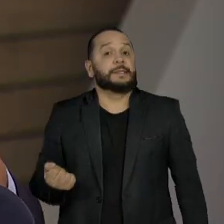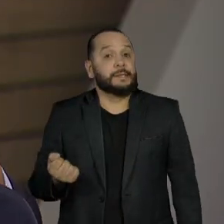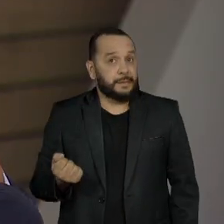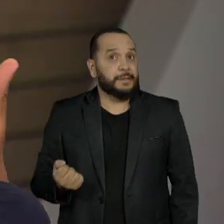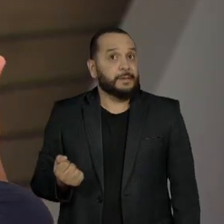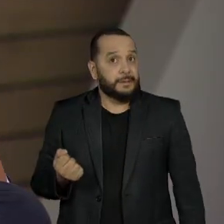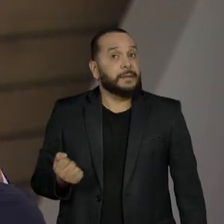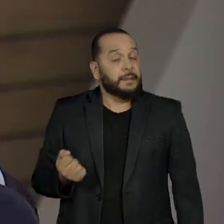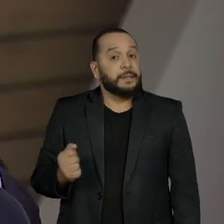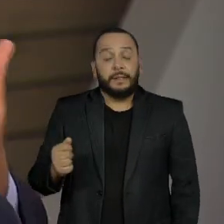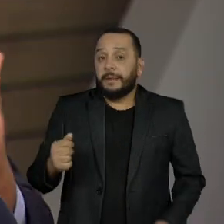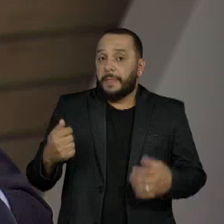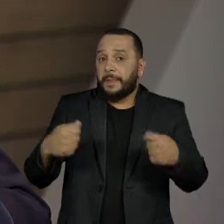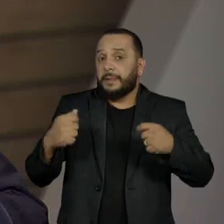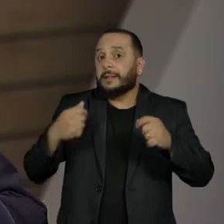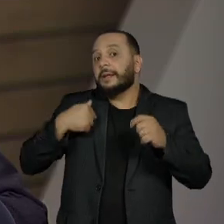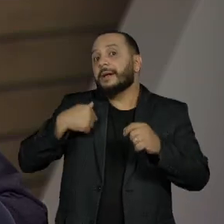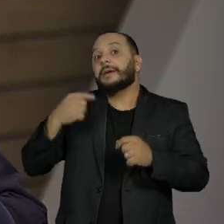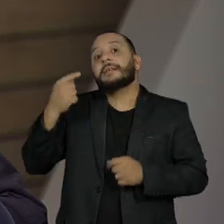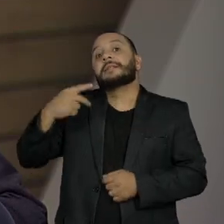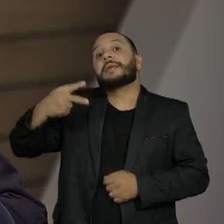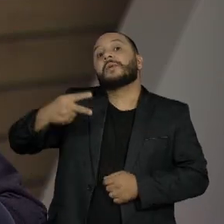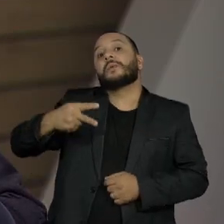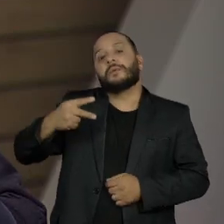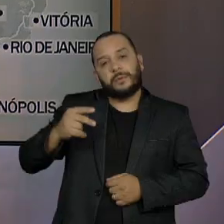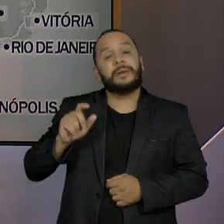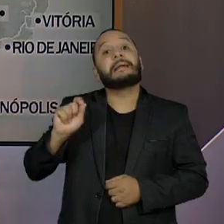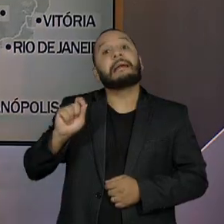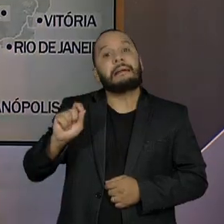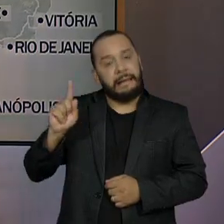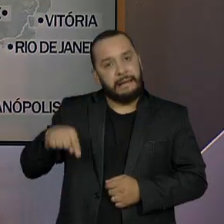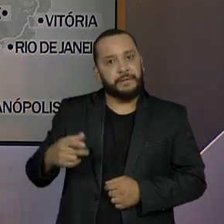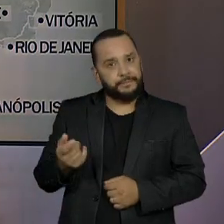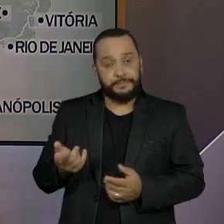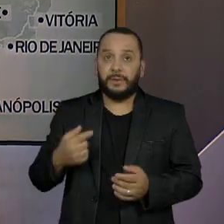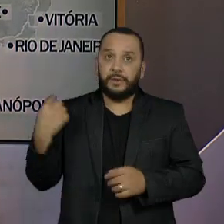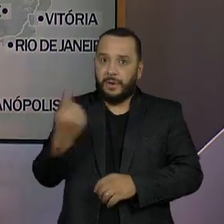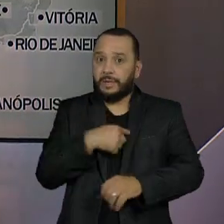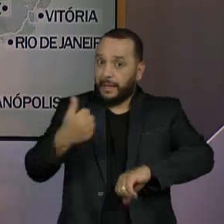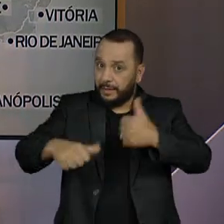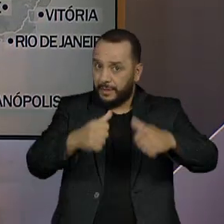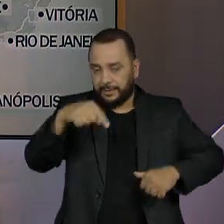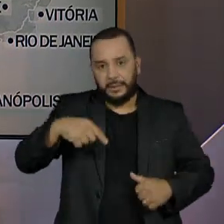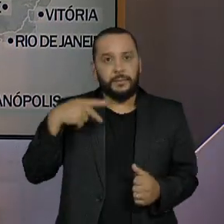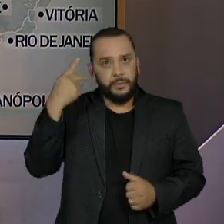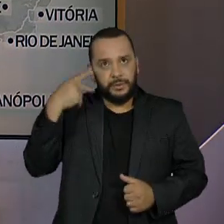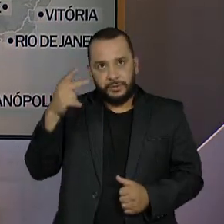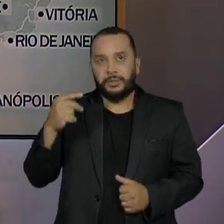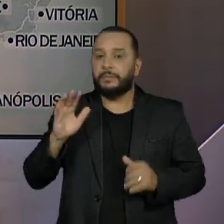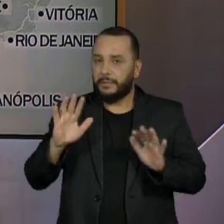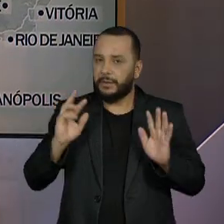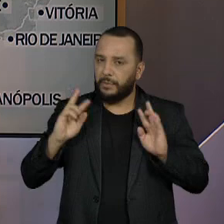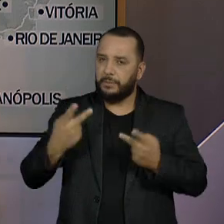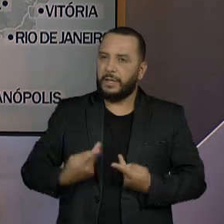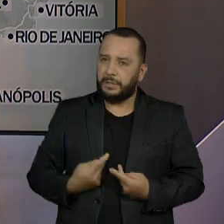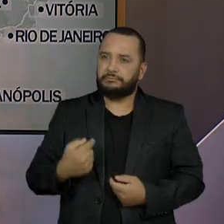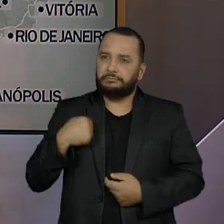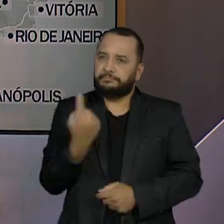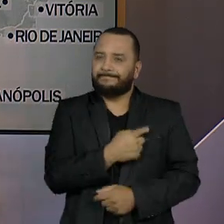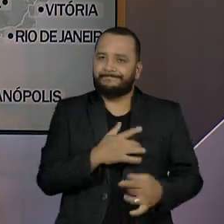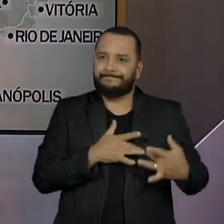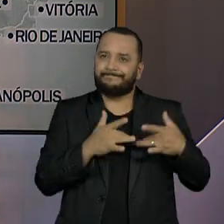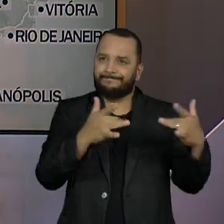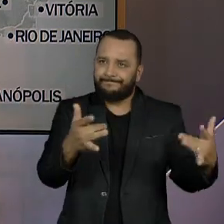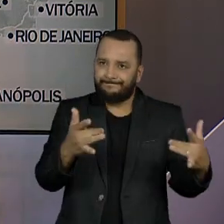Lança um pouco de luz sobre quem são os candidatos a vice também. E a gente faz aqui as análises políticas, mas, claro, do ponto de vista humano, a gente manifesta aqui